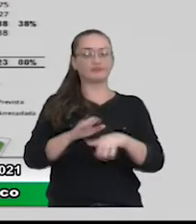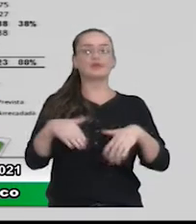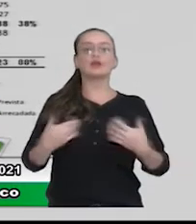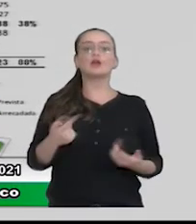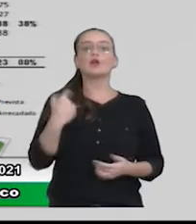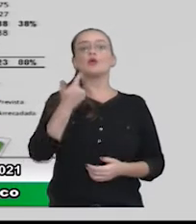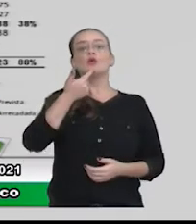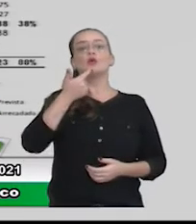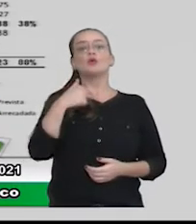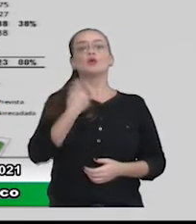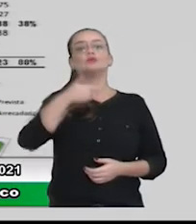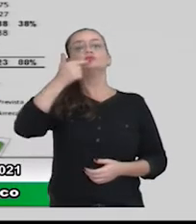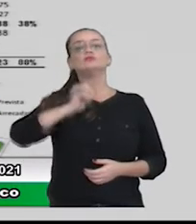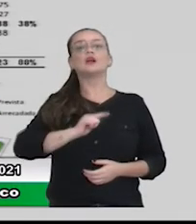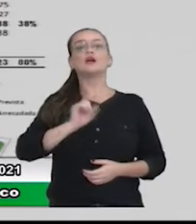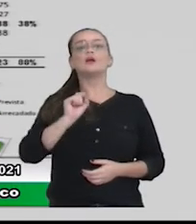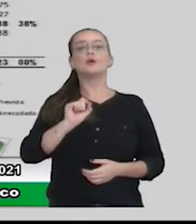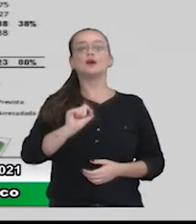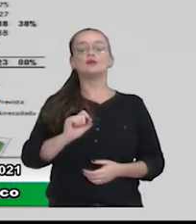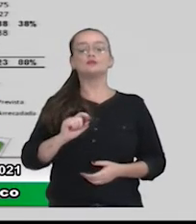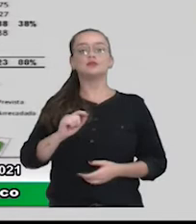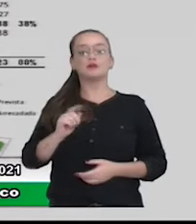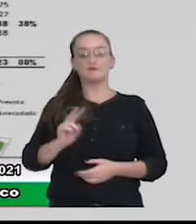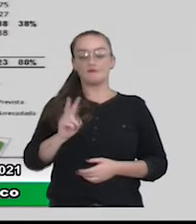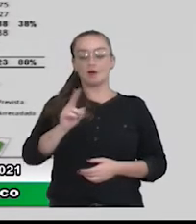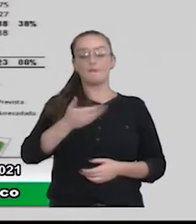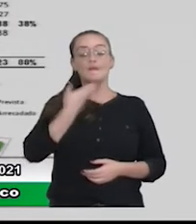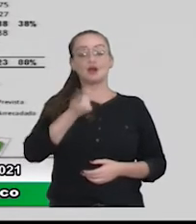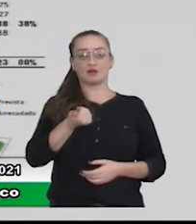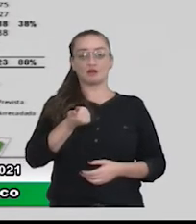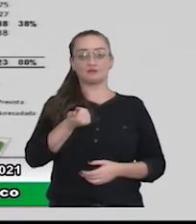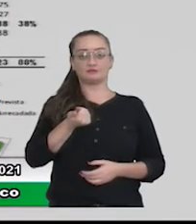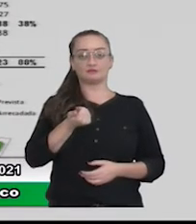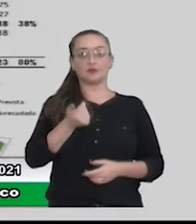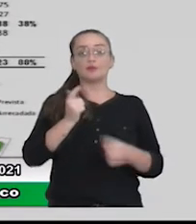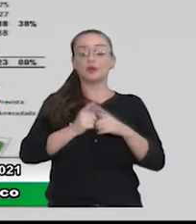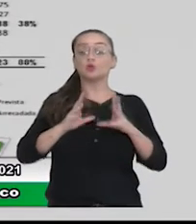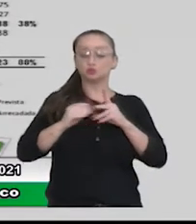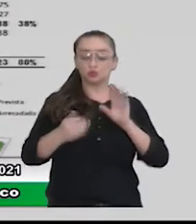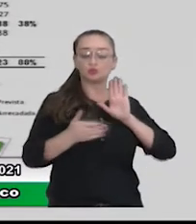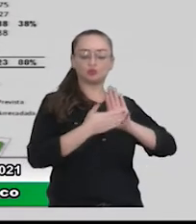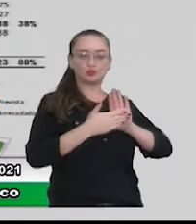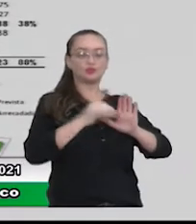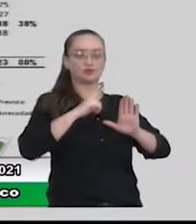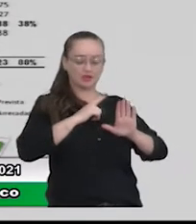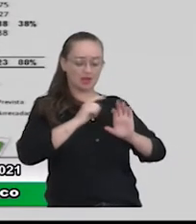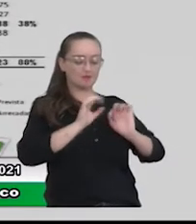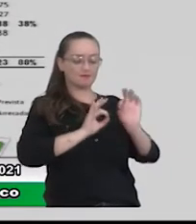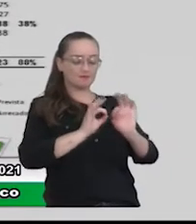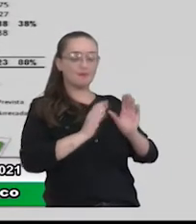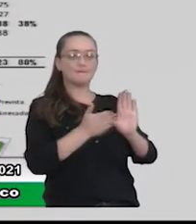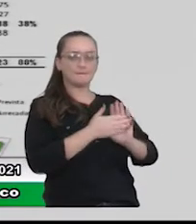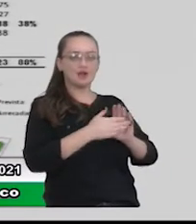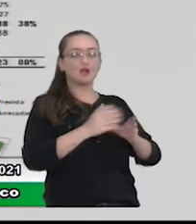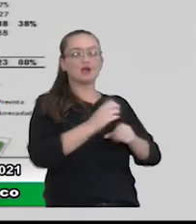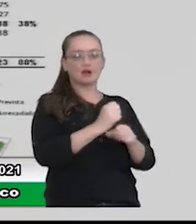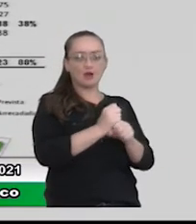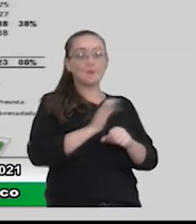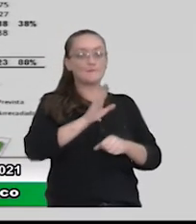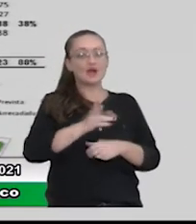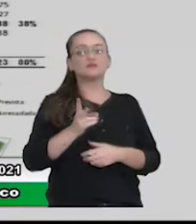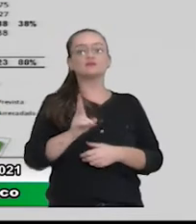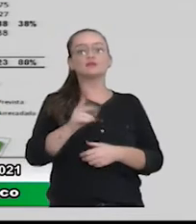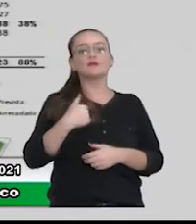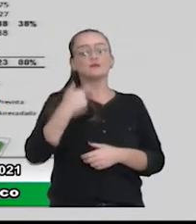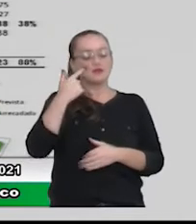consegue firmar valores melhores. Porque tudo é estimado. A gente tem as metodologias de cálculo, mas a gente sempre vem